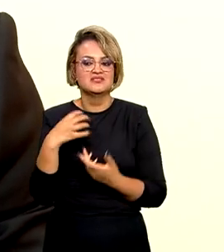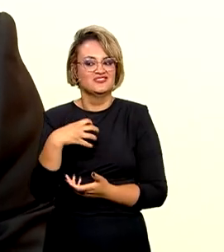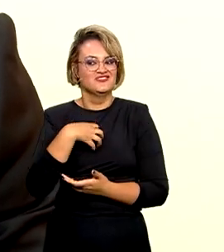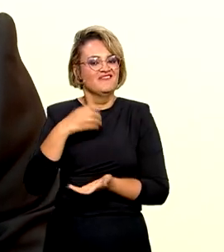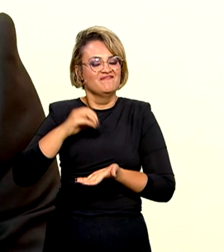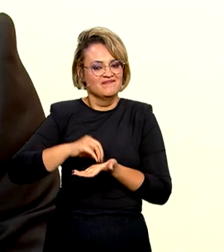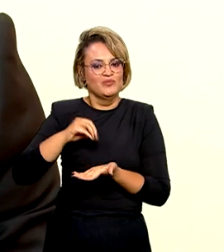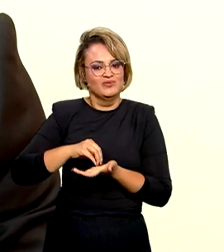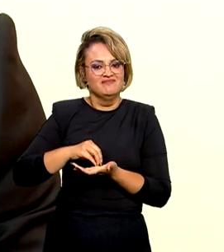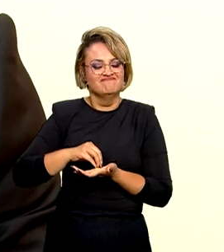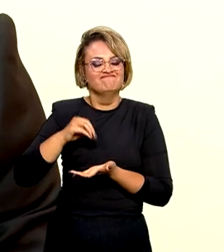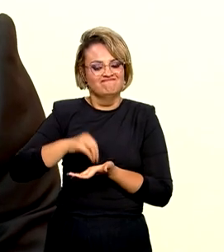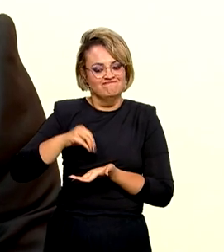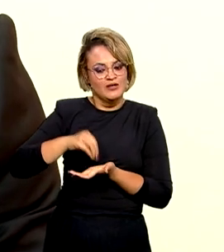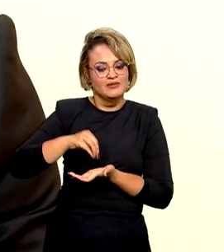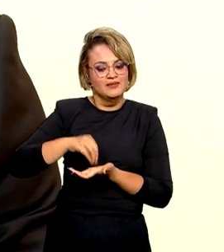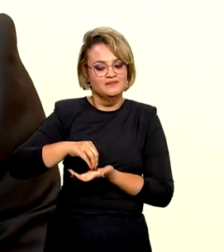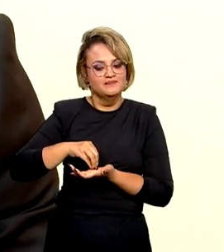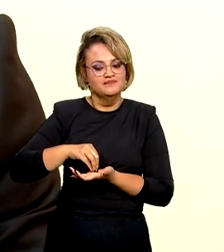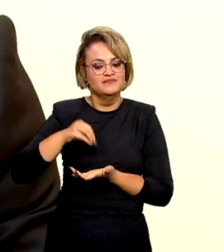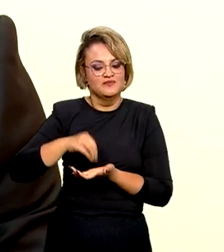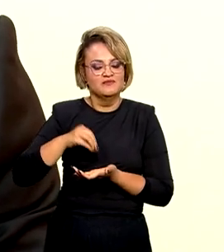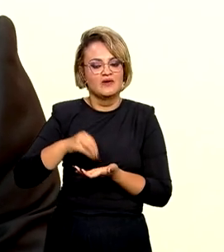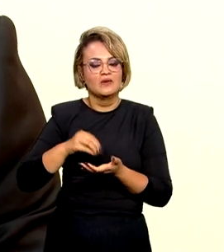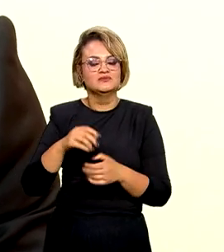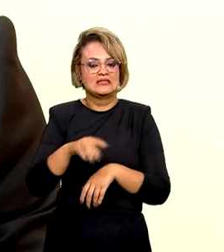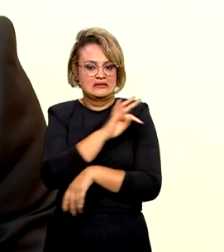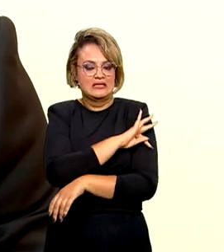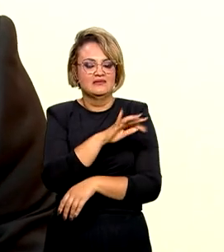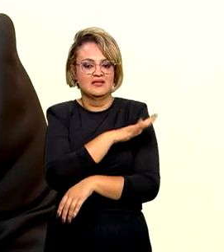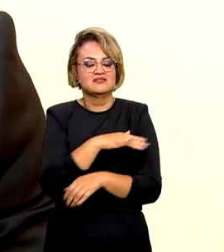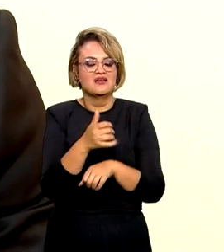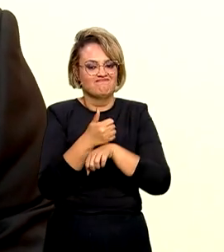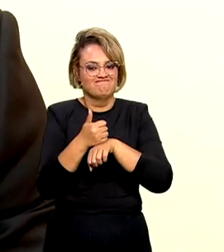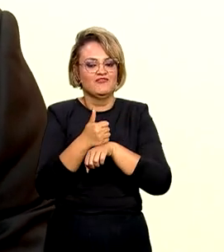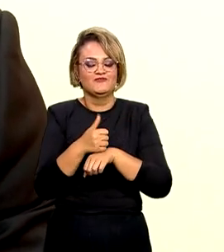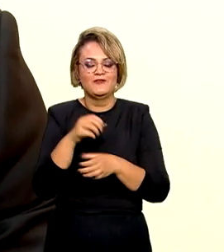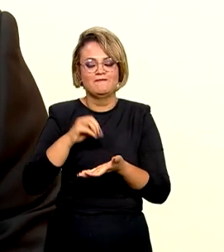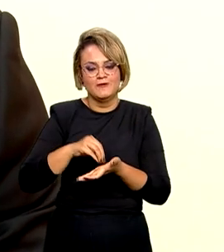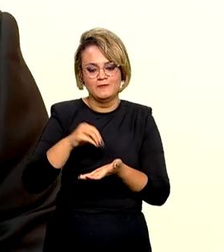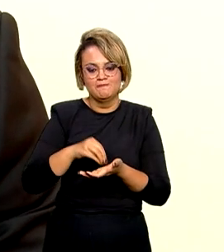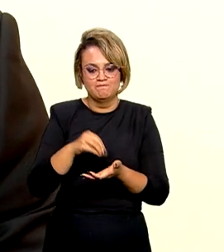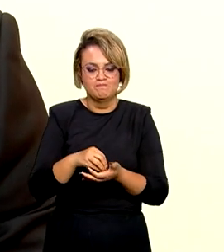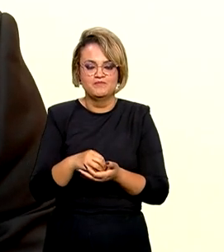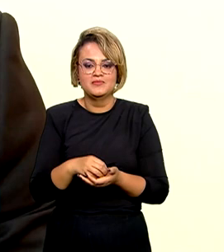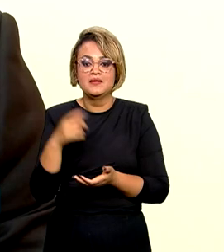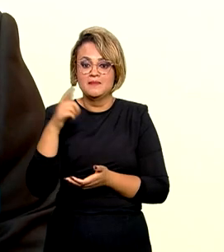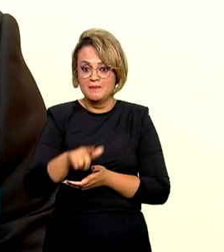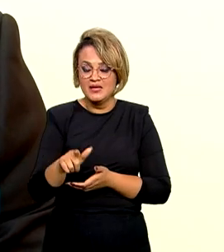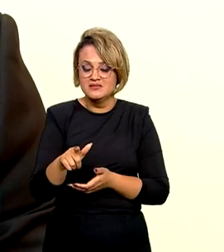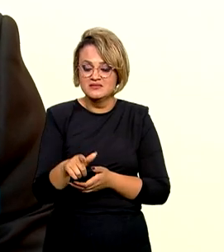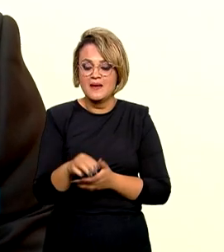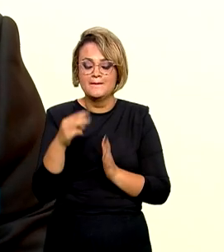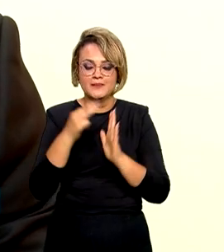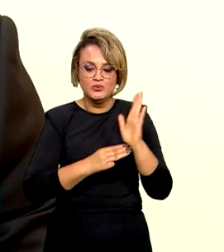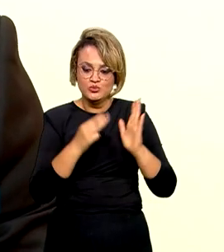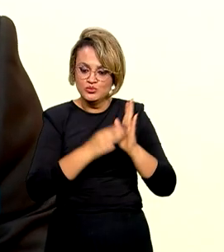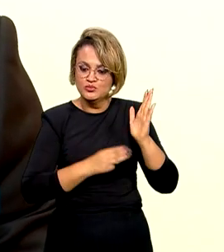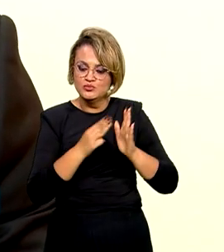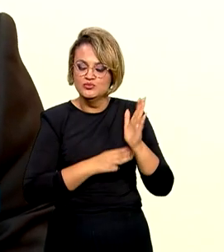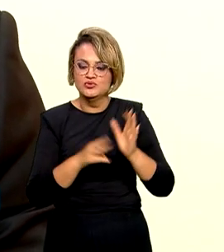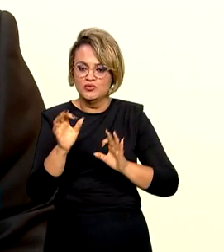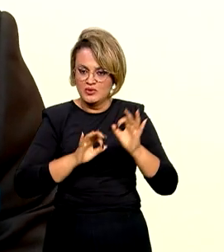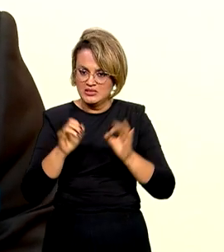de técnicos formados nessas áreas. E depois a forma, a metodologia que se vai